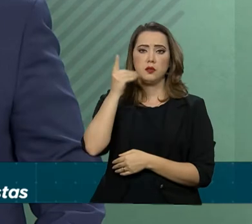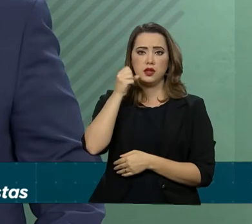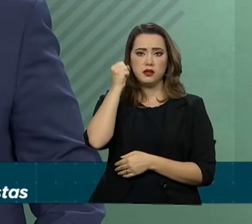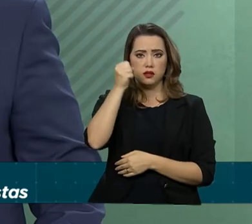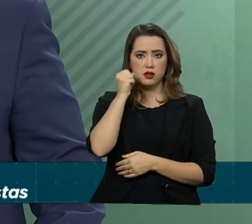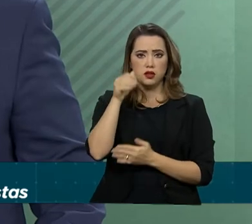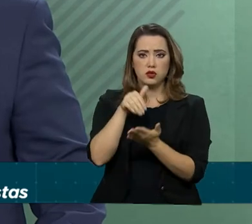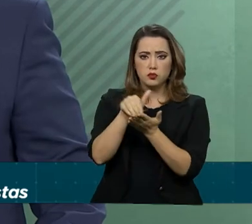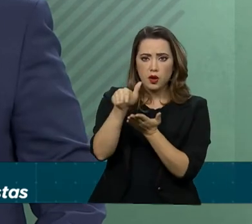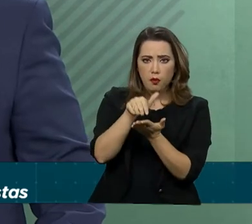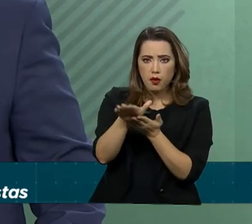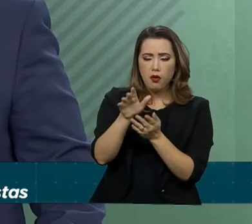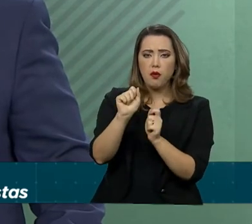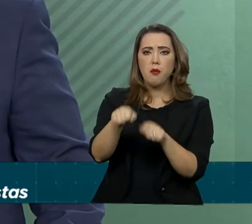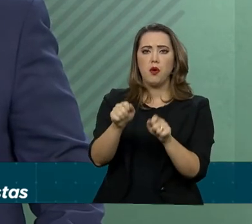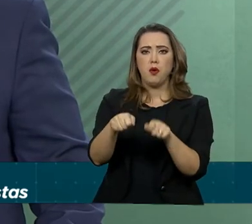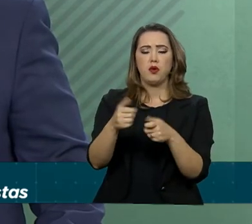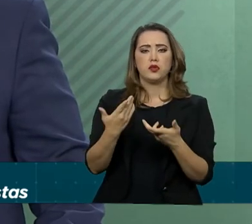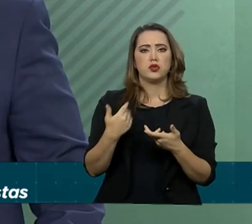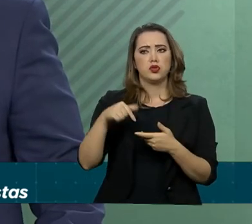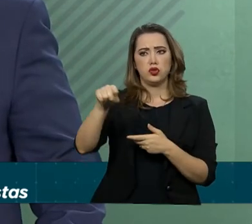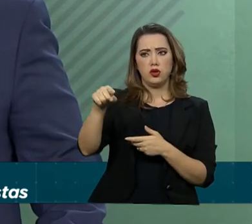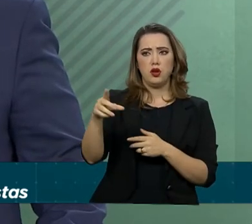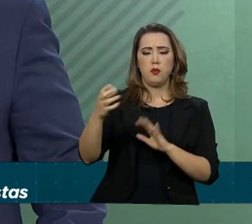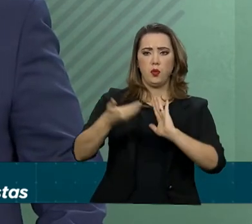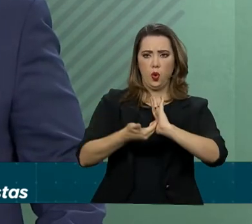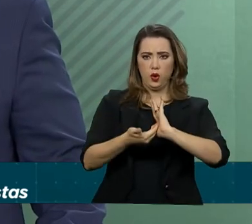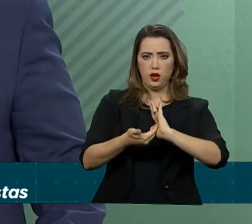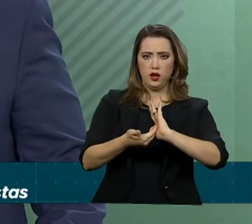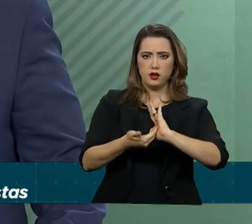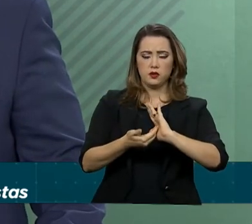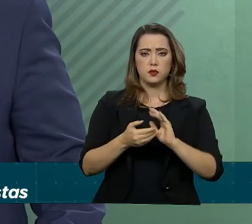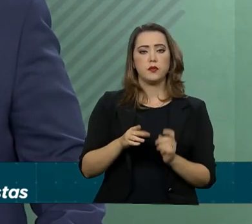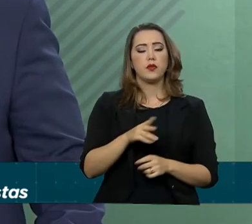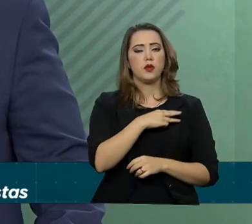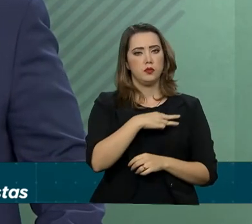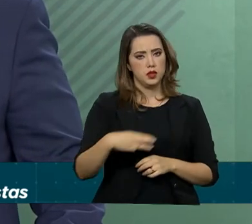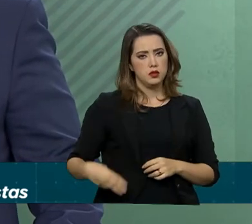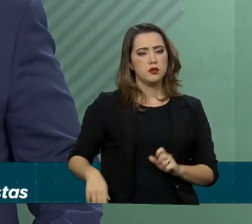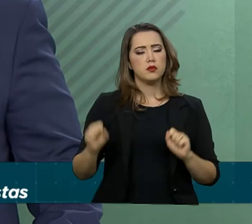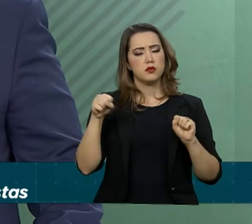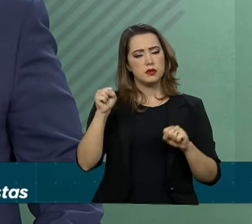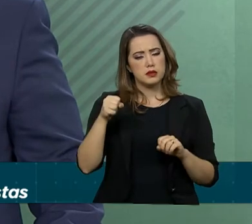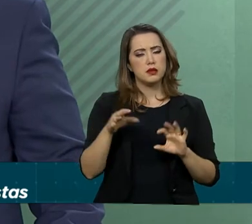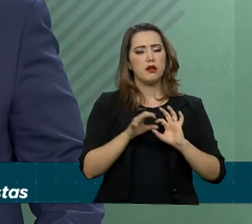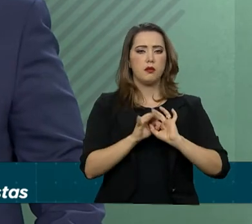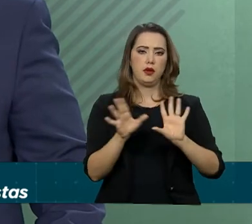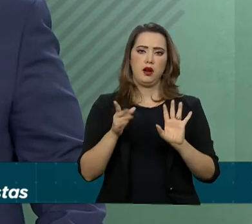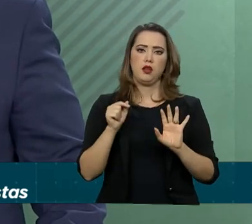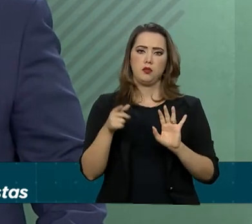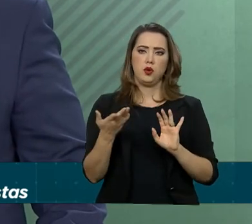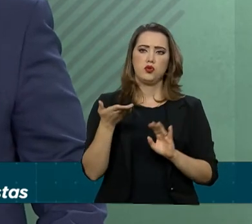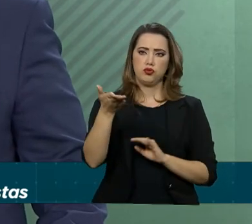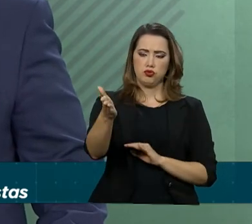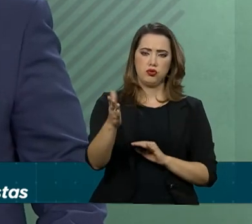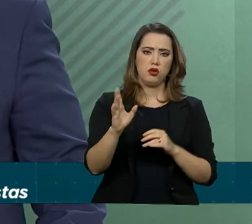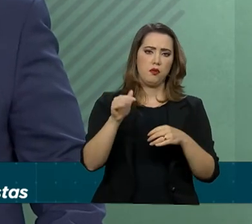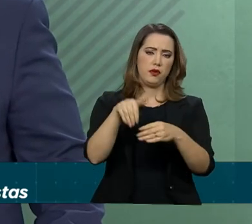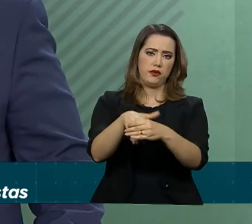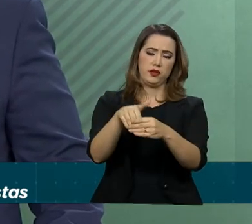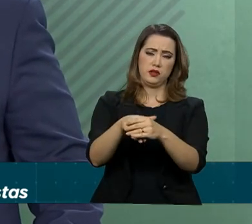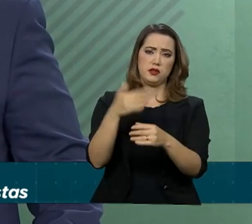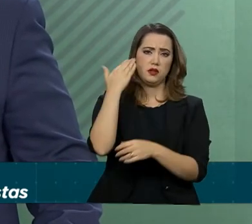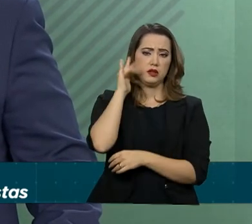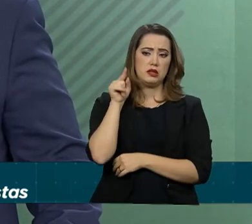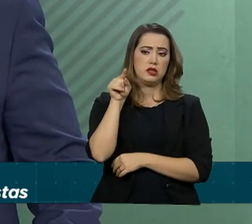mandato já estão liberados para participarem da votação. O senhor presidente entende que a presença